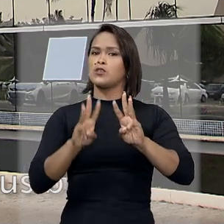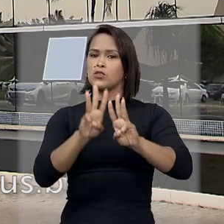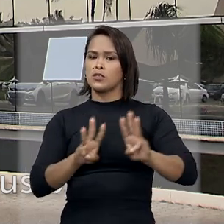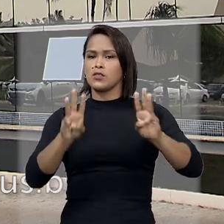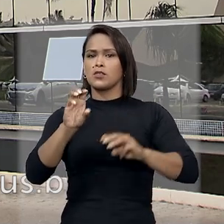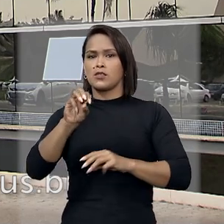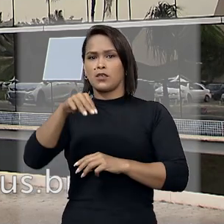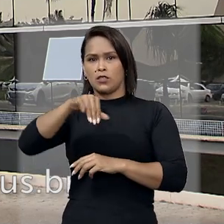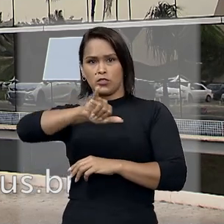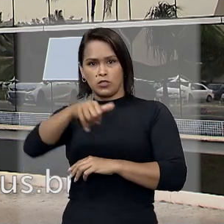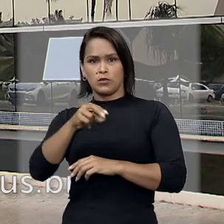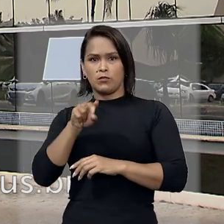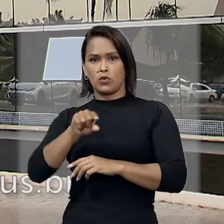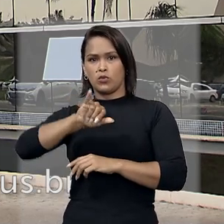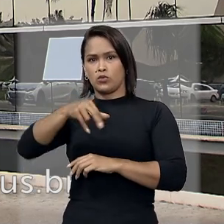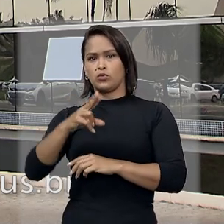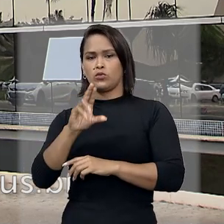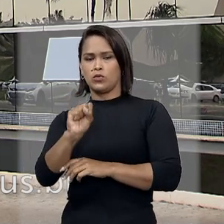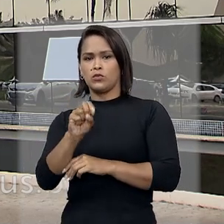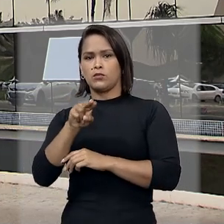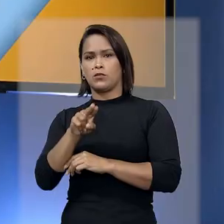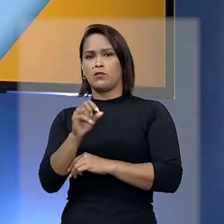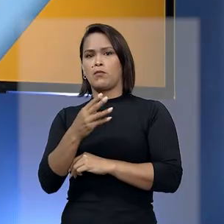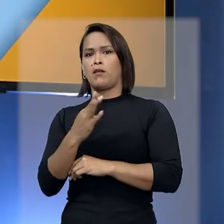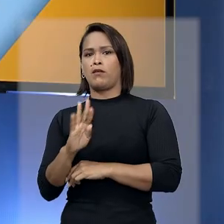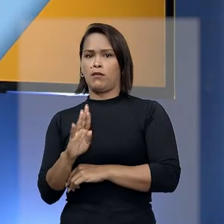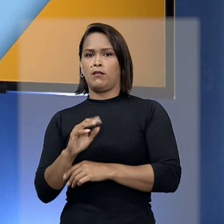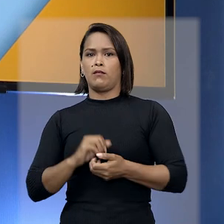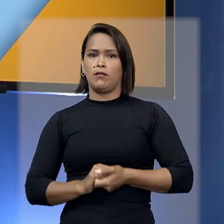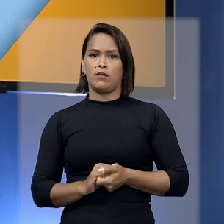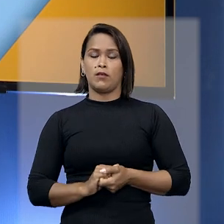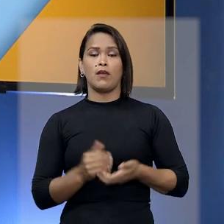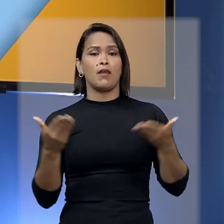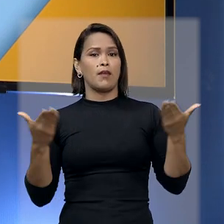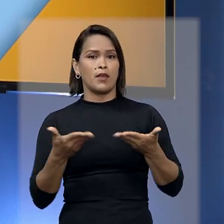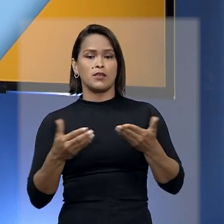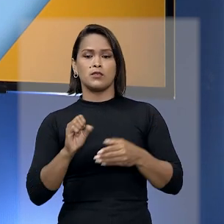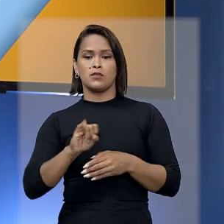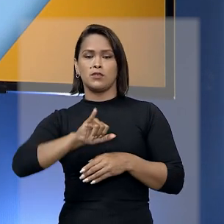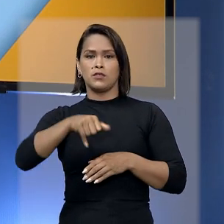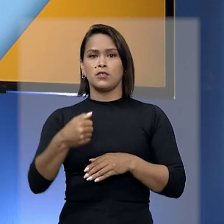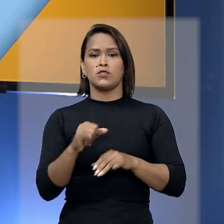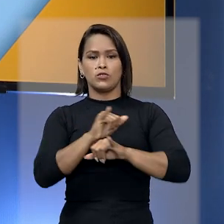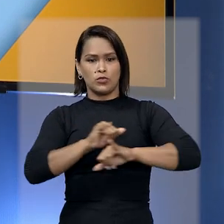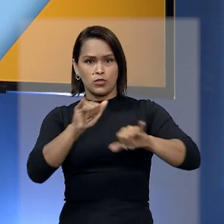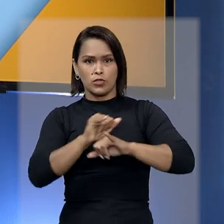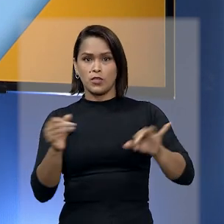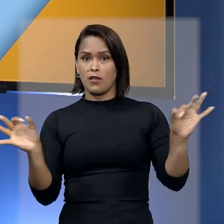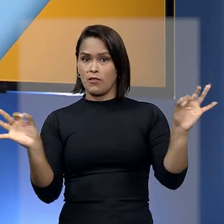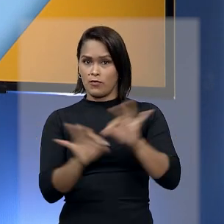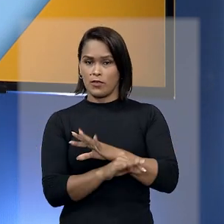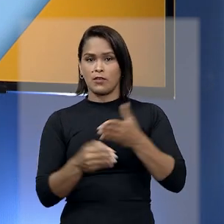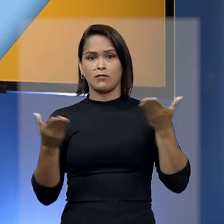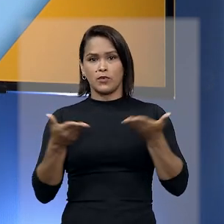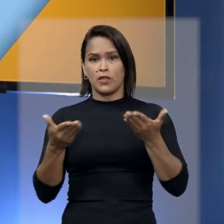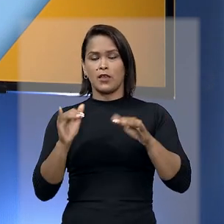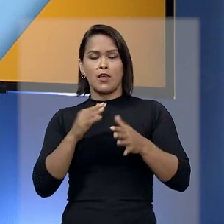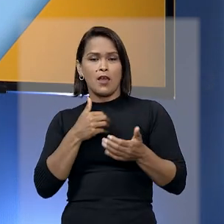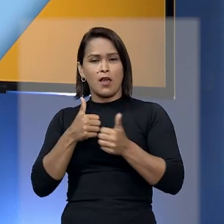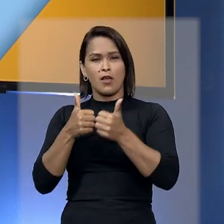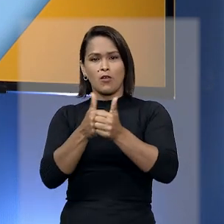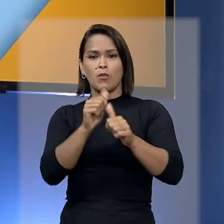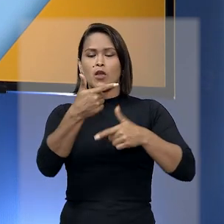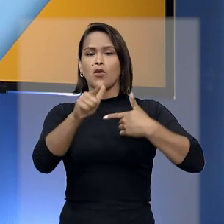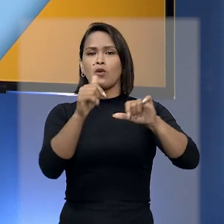cnj.jus.br. É isso. O STJ Notícias fica por aqui. Acompanhe